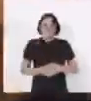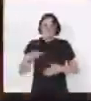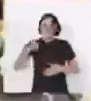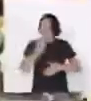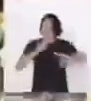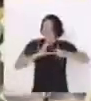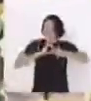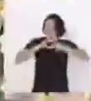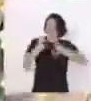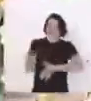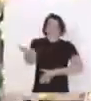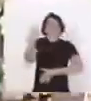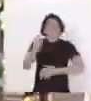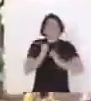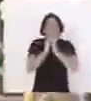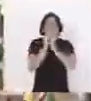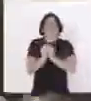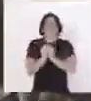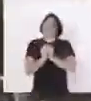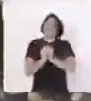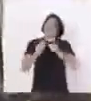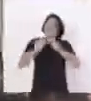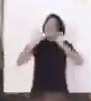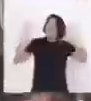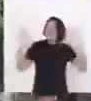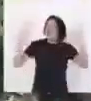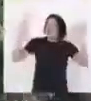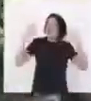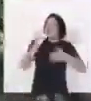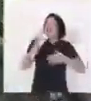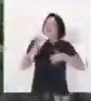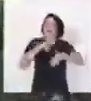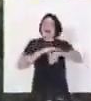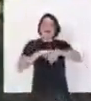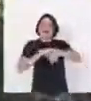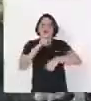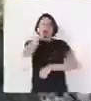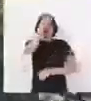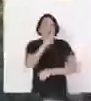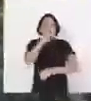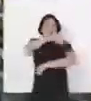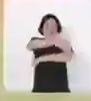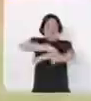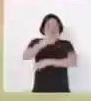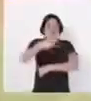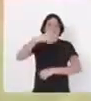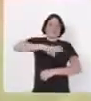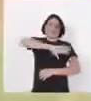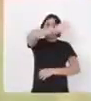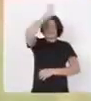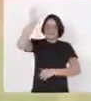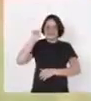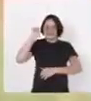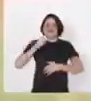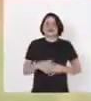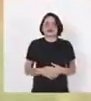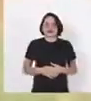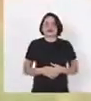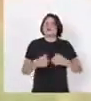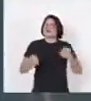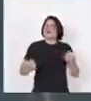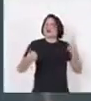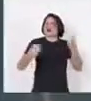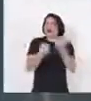Venha com a gente, vamos fazer uma grande festa verde e amarelo em todas as ruas do nosso Amazonas. Em apoio às nossas